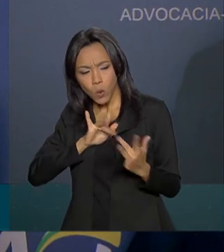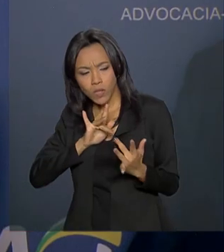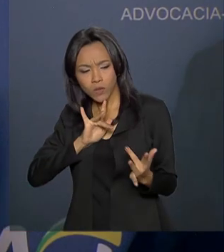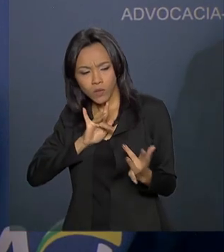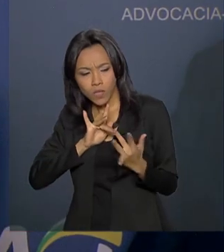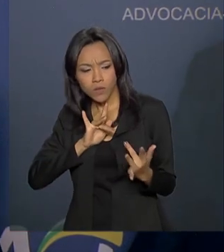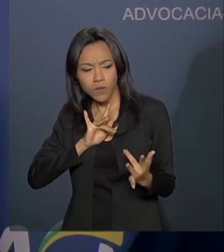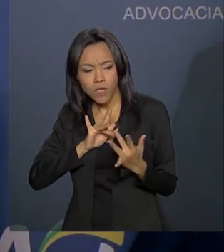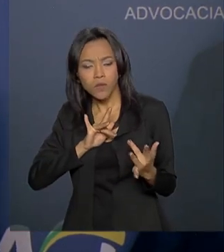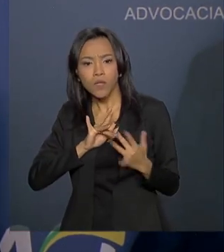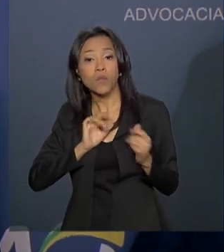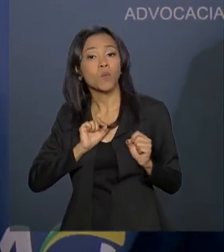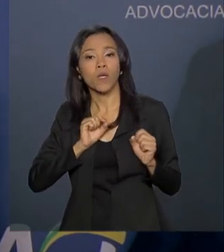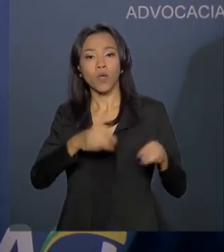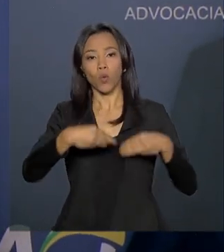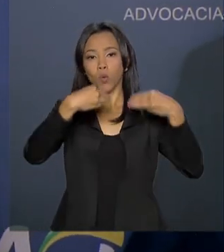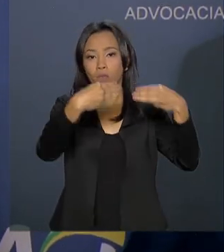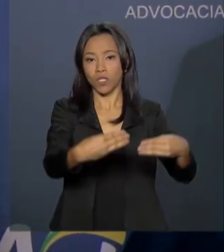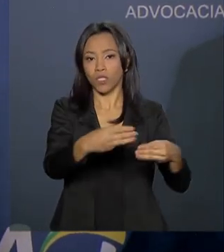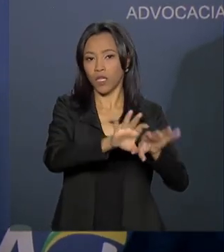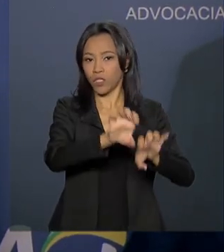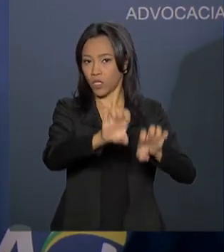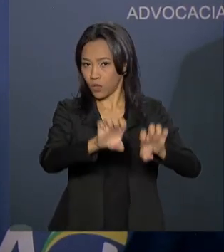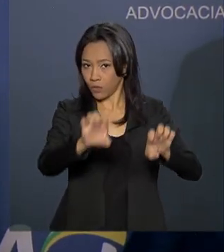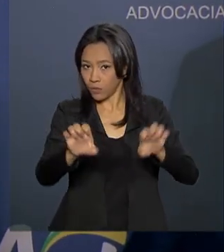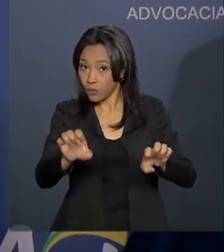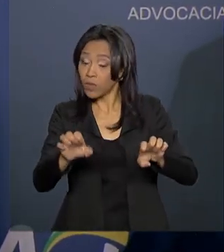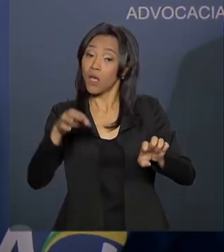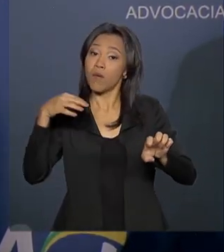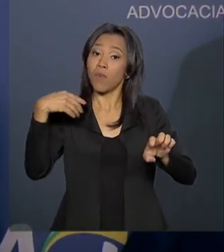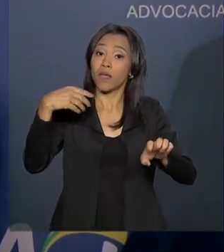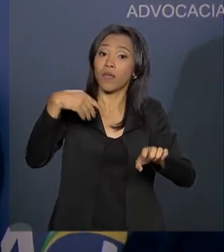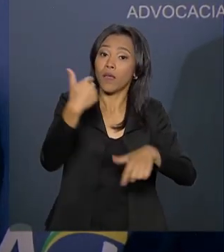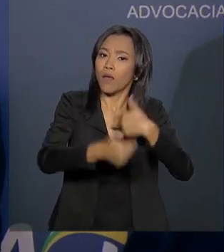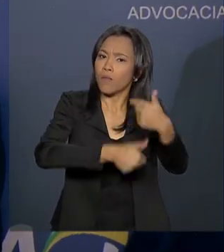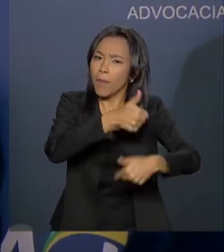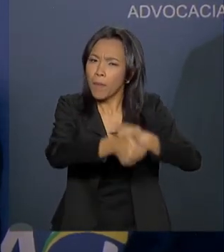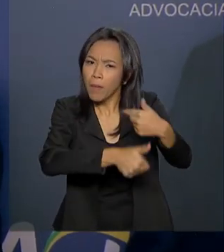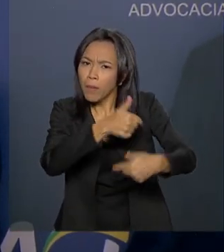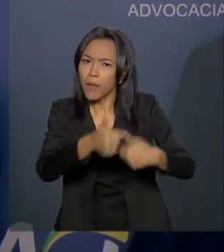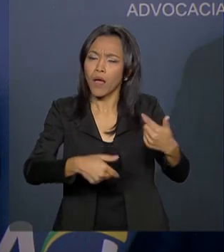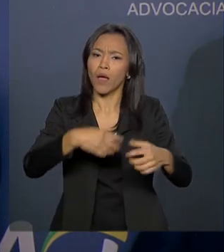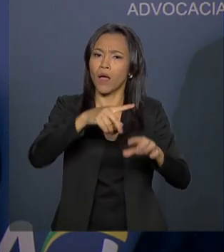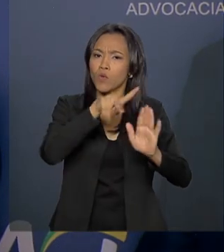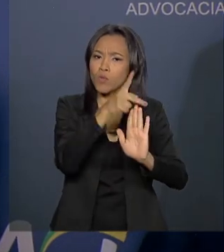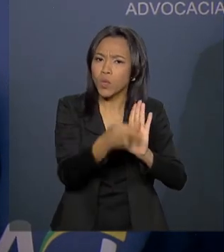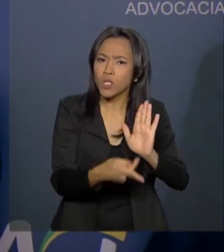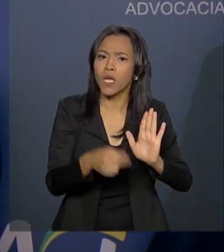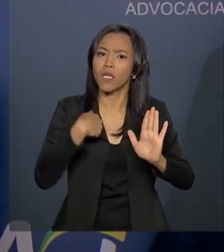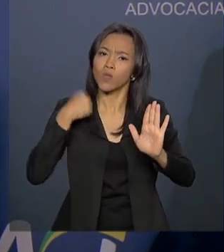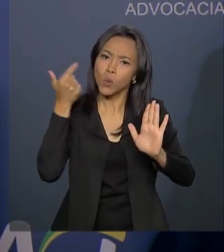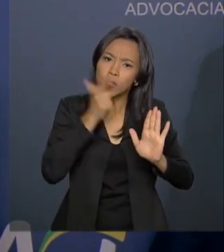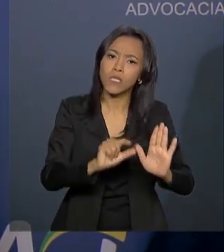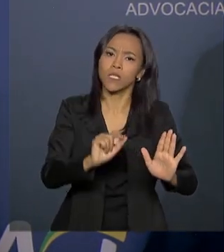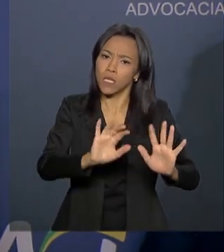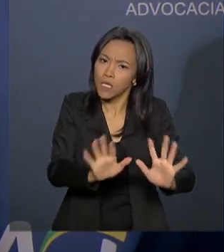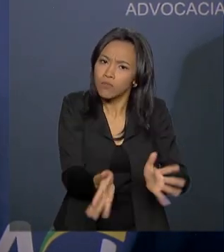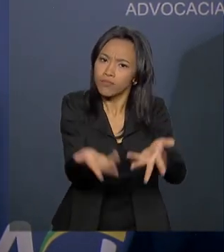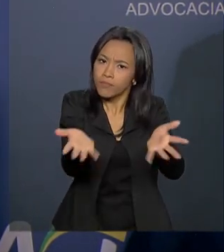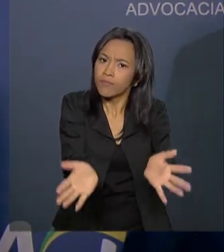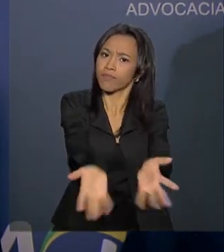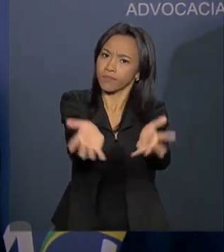Ministério da Infraestrutura para que as demandas sejam respondidas necessariamente,